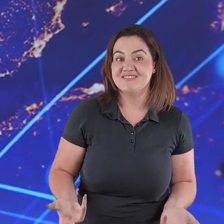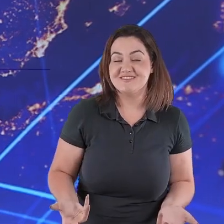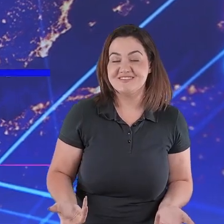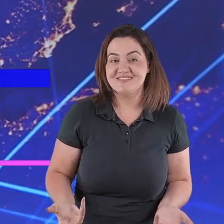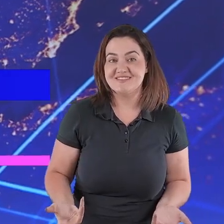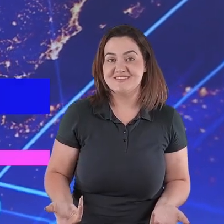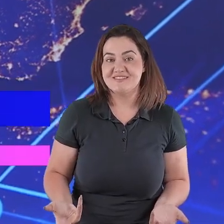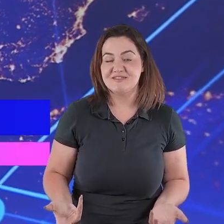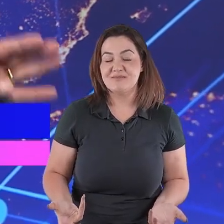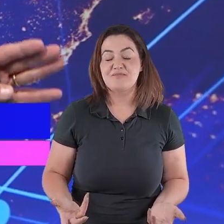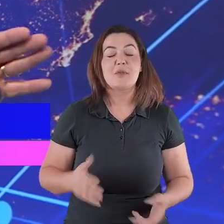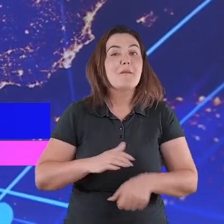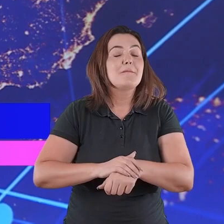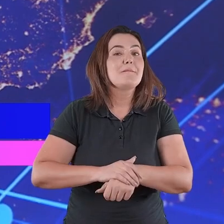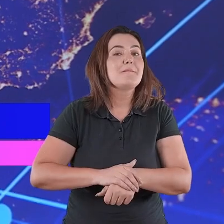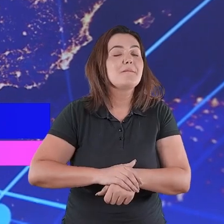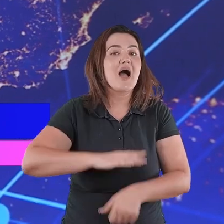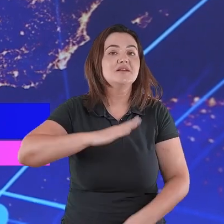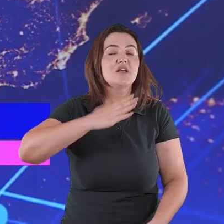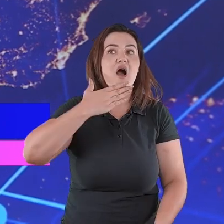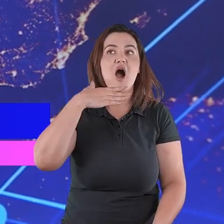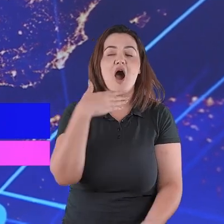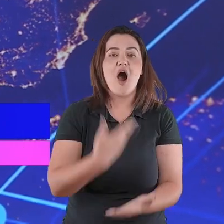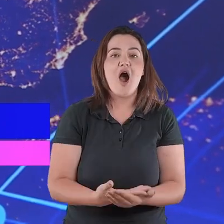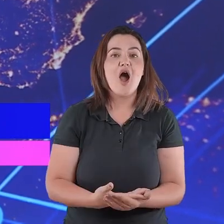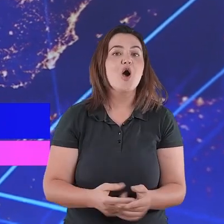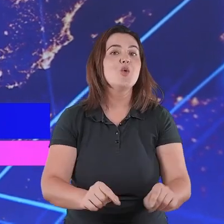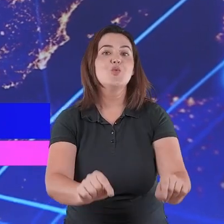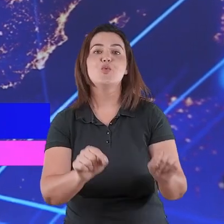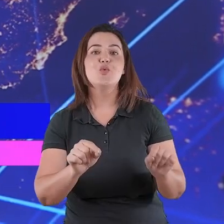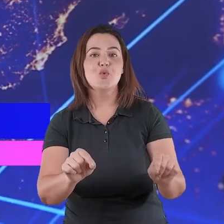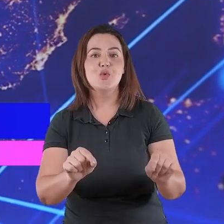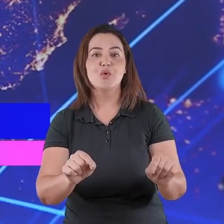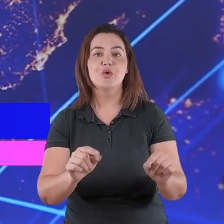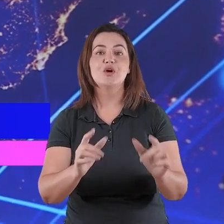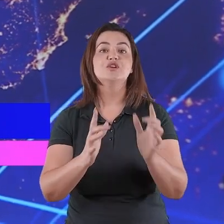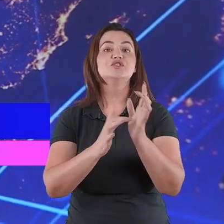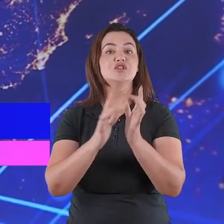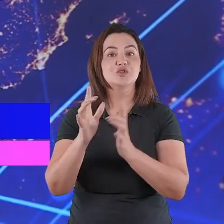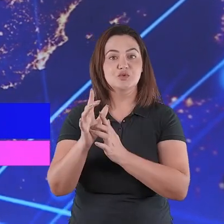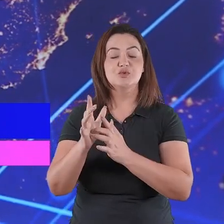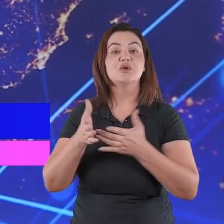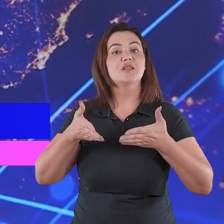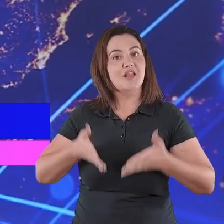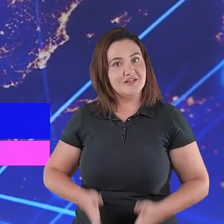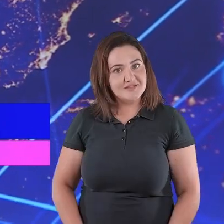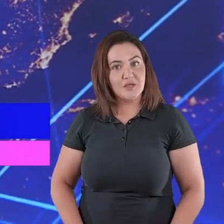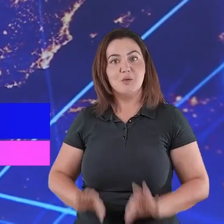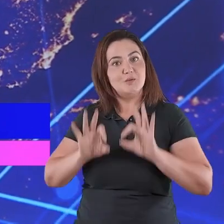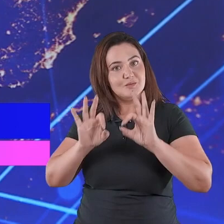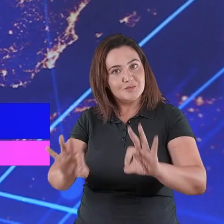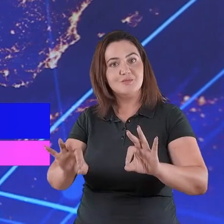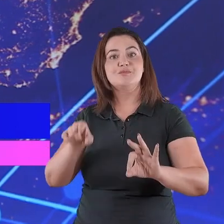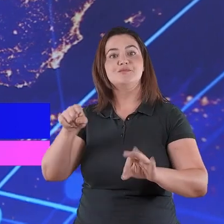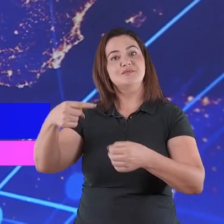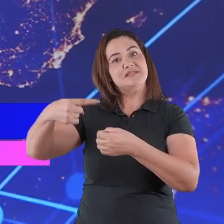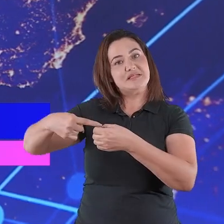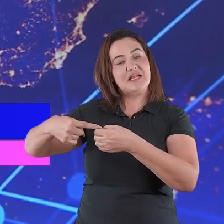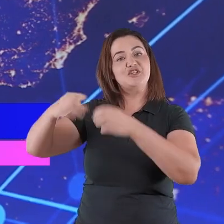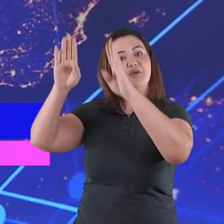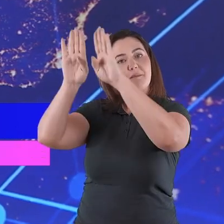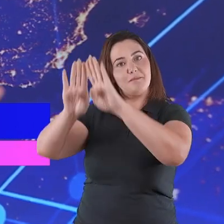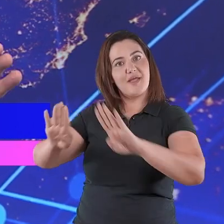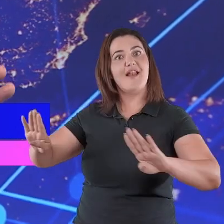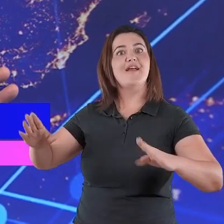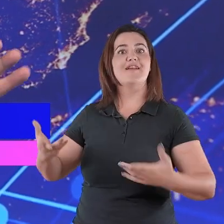e o mais impressionante disso tudo, é que Cristo nasceu exatamente na cidade de